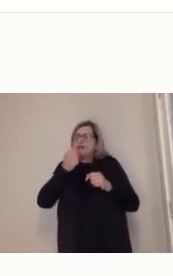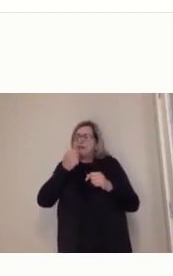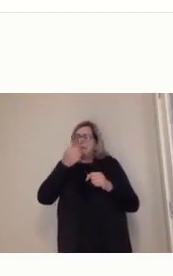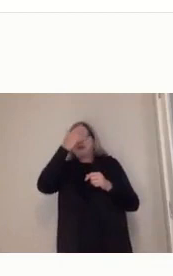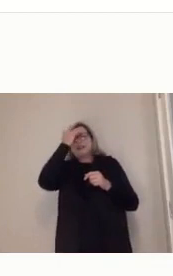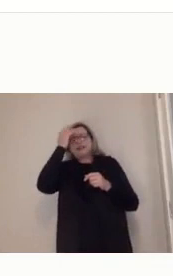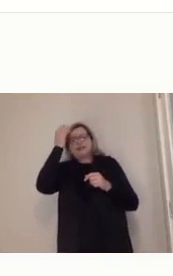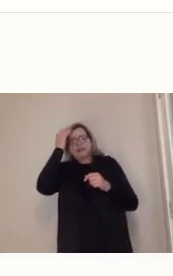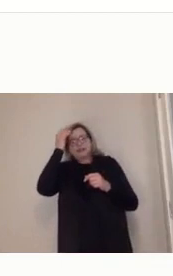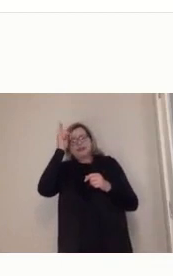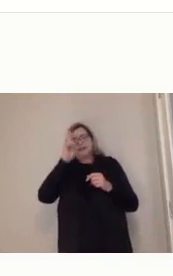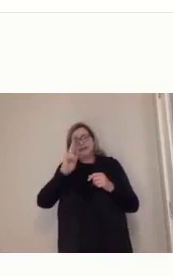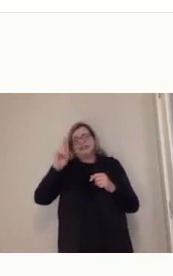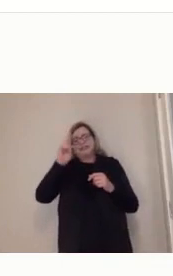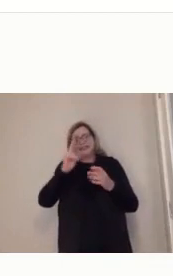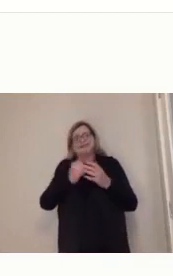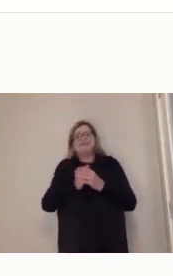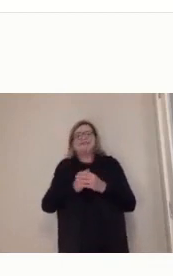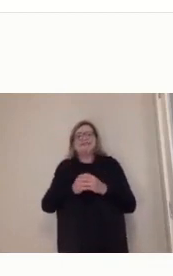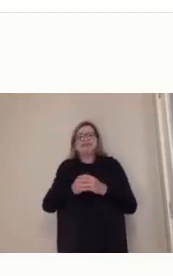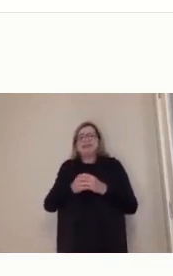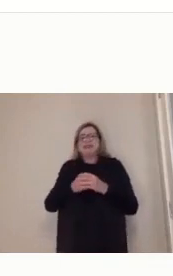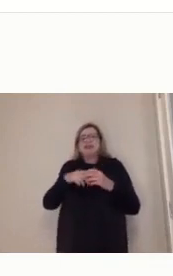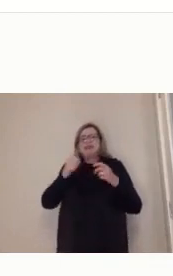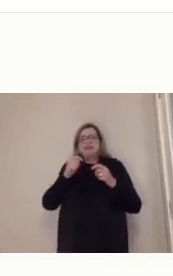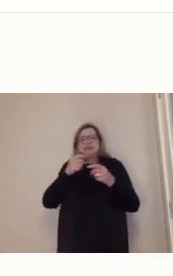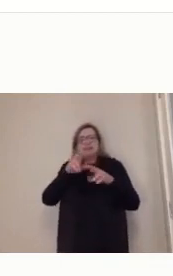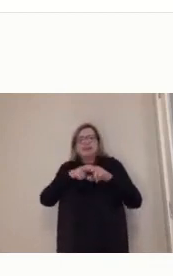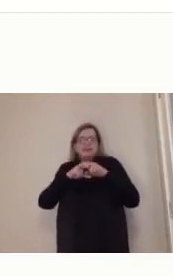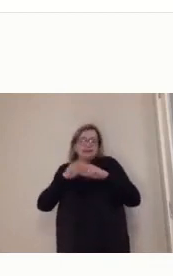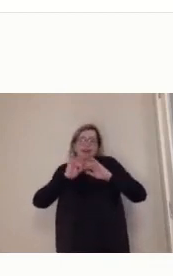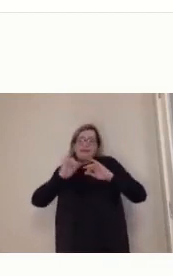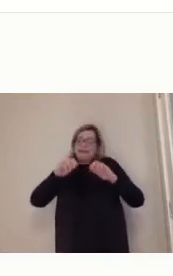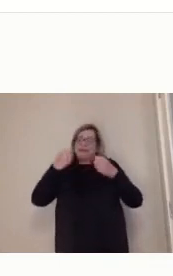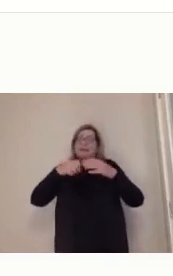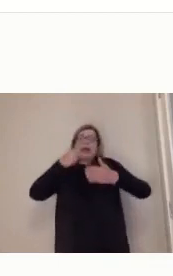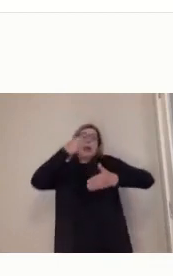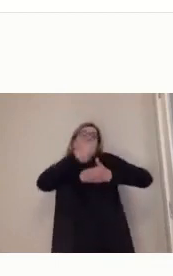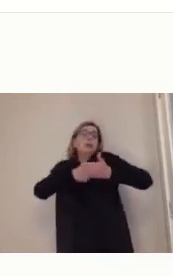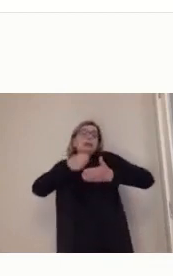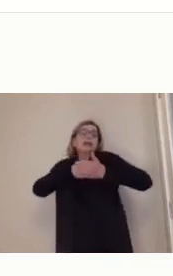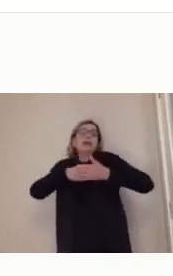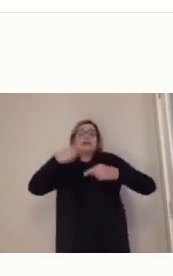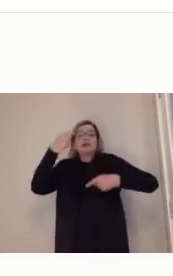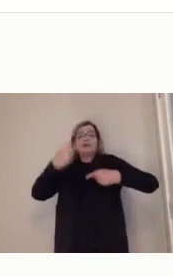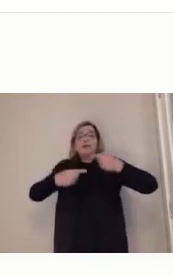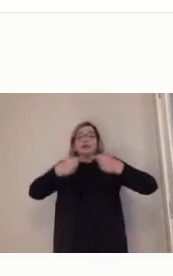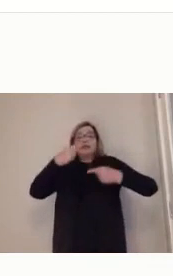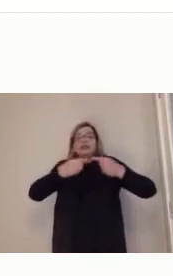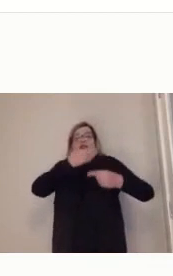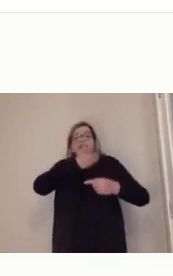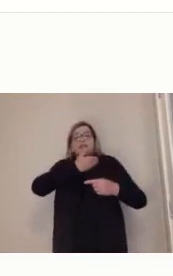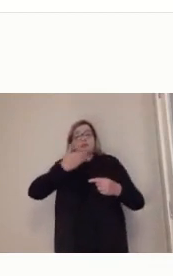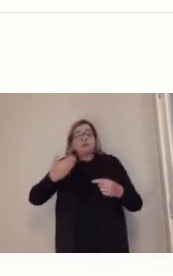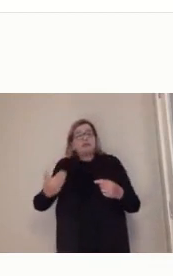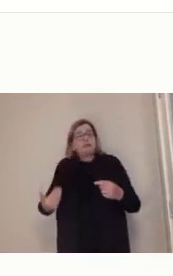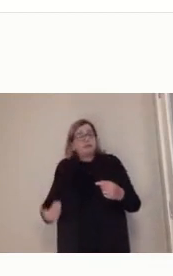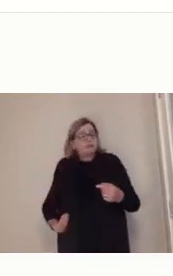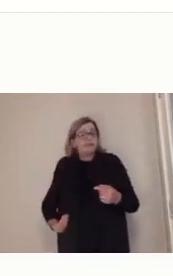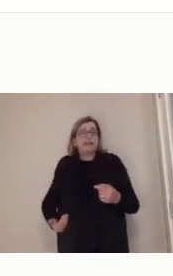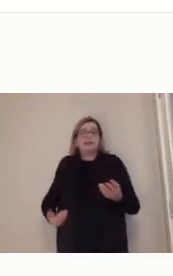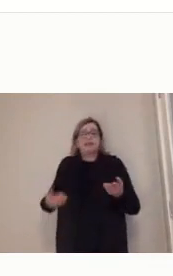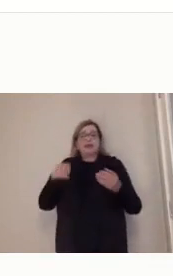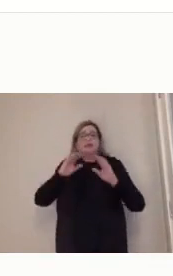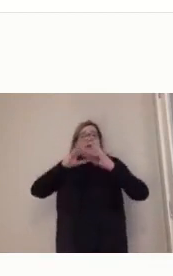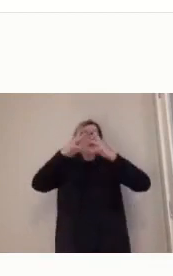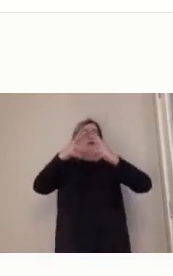tenham computadores em suas casas, telefones compatíveis para uso, para que a gente possa avançar também nessa questão de